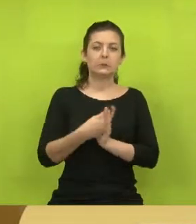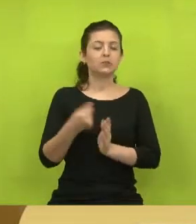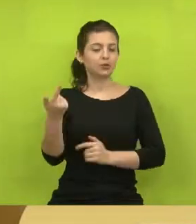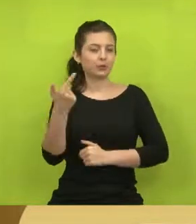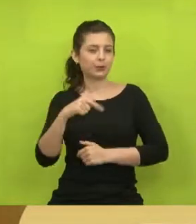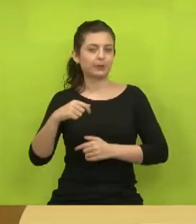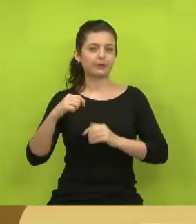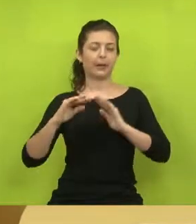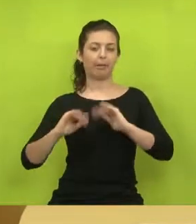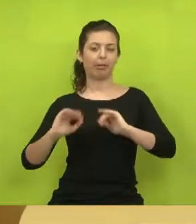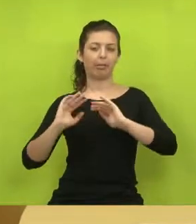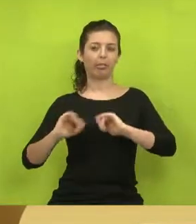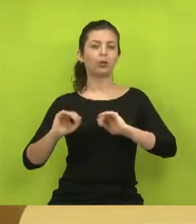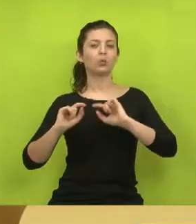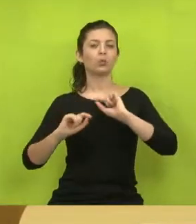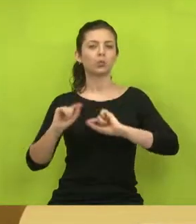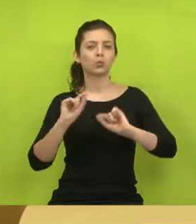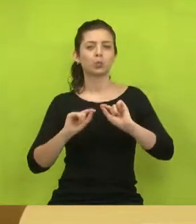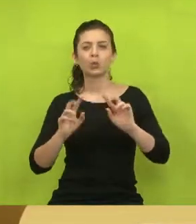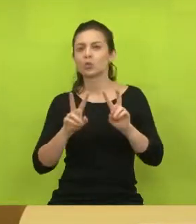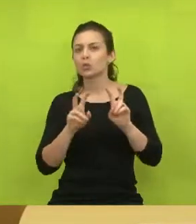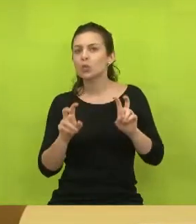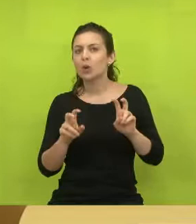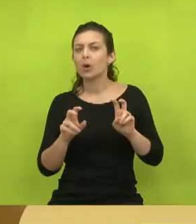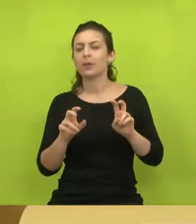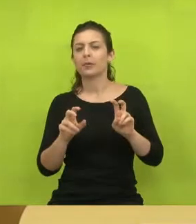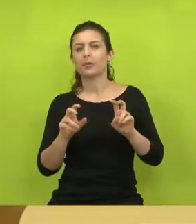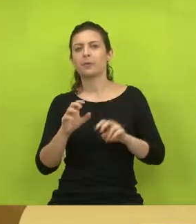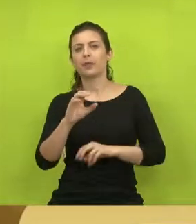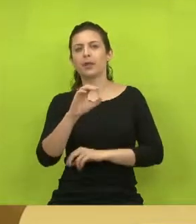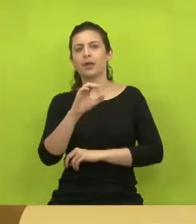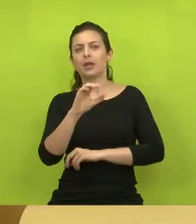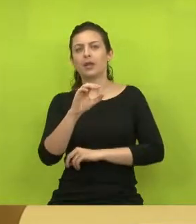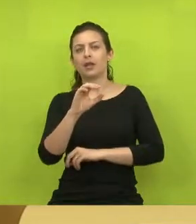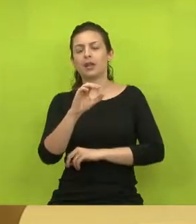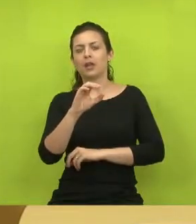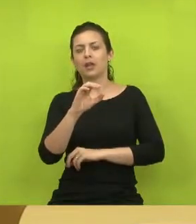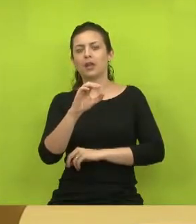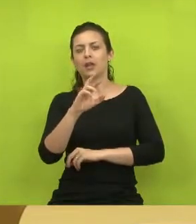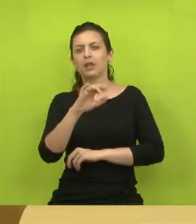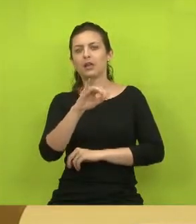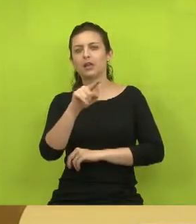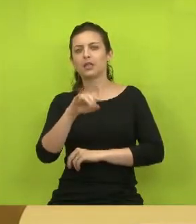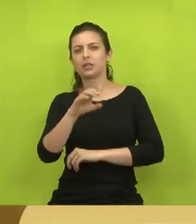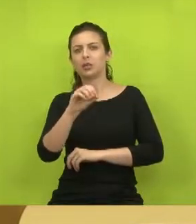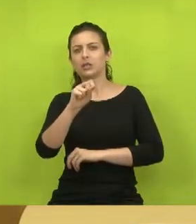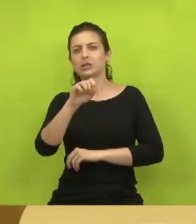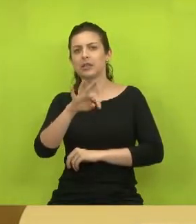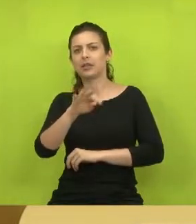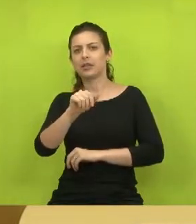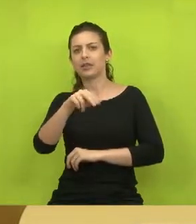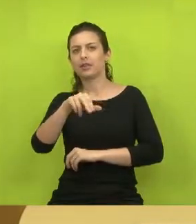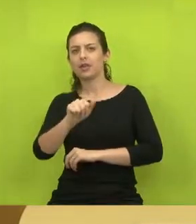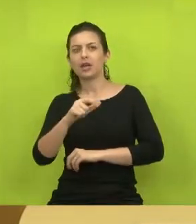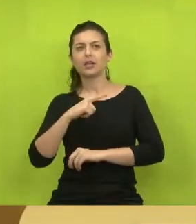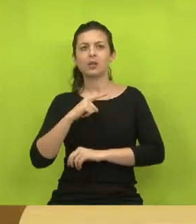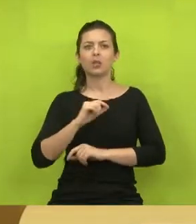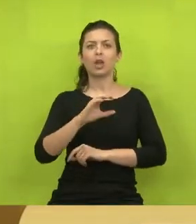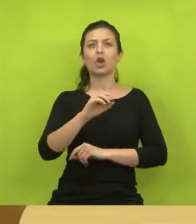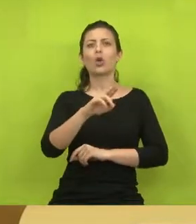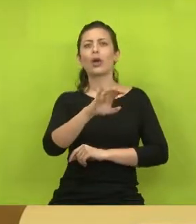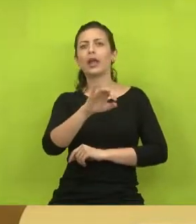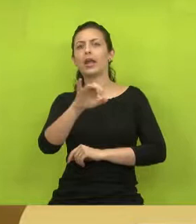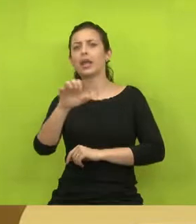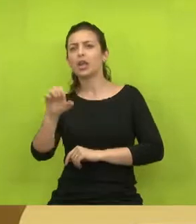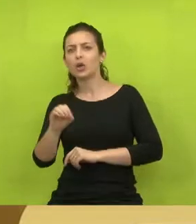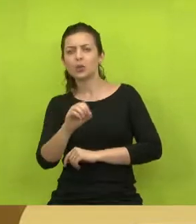com relação à Crisio Santana, que é a rua do Correio ali no centro. As pessoas estão pedindo para